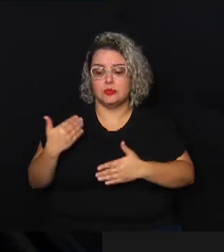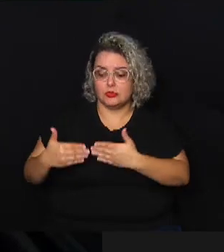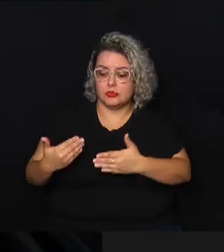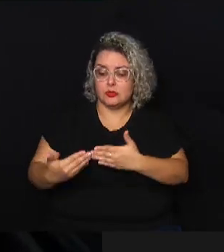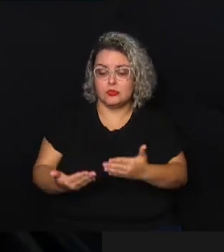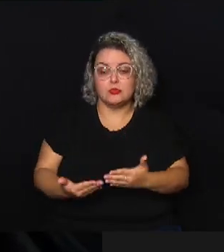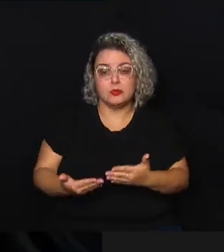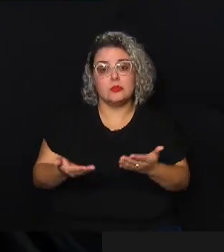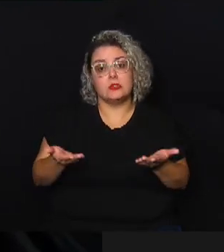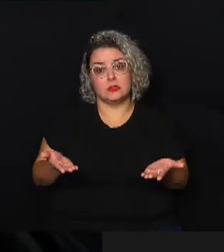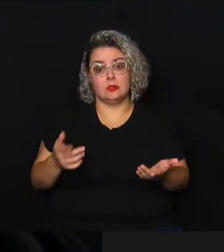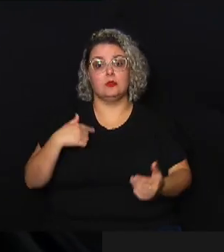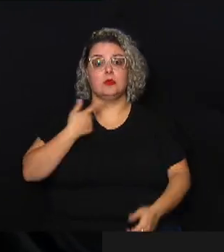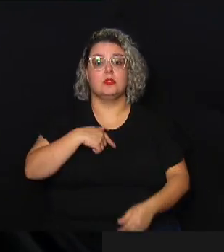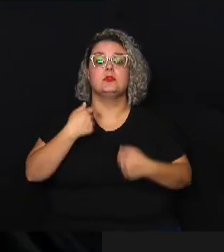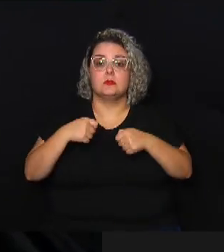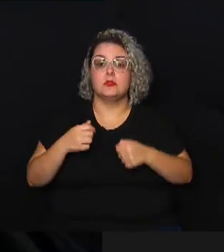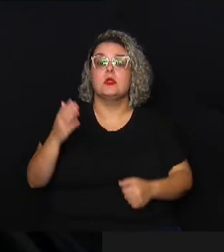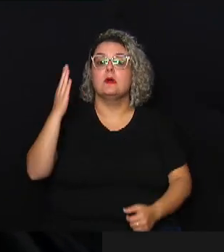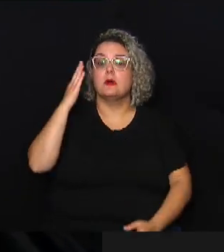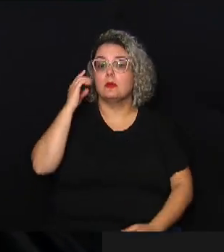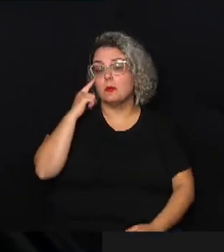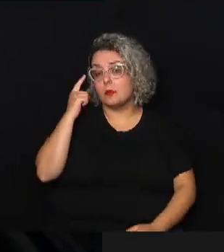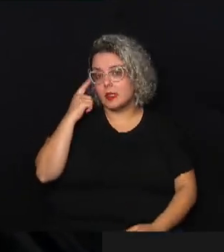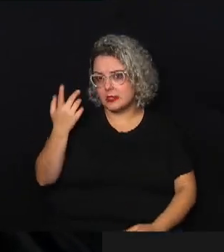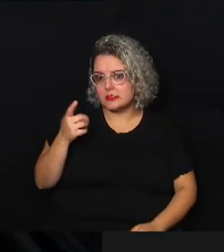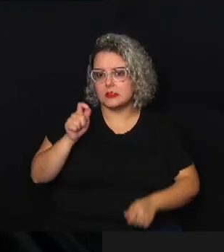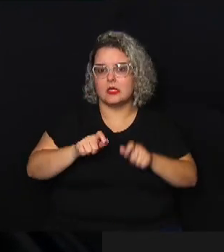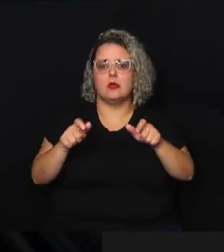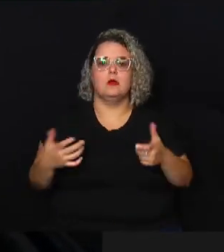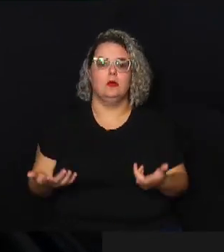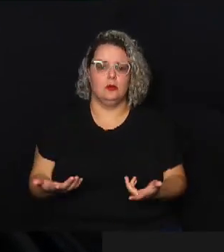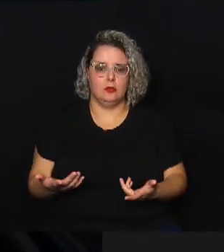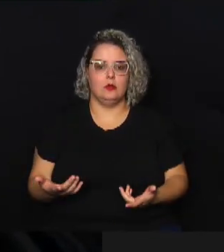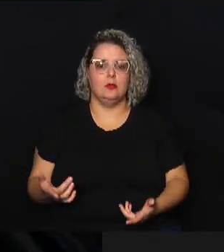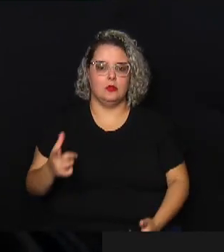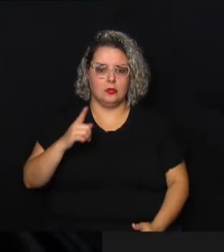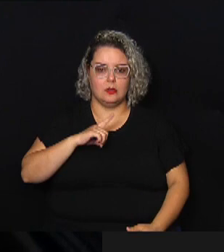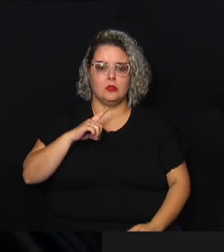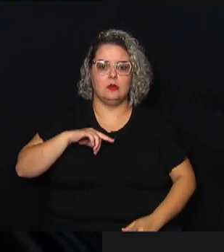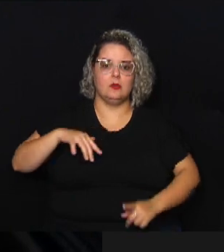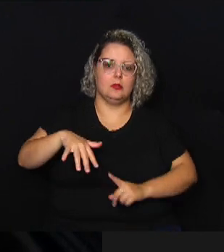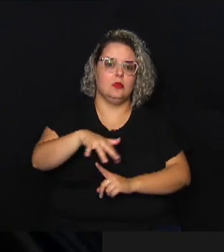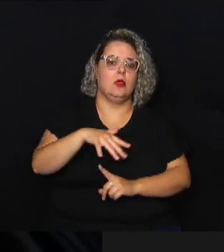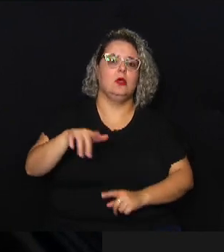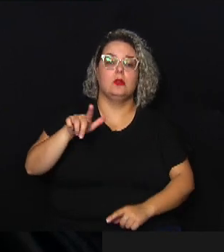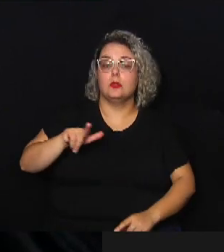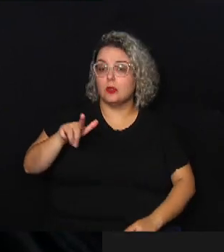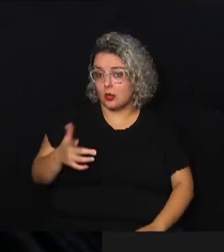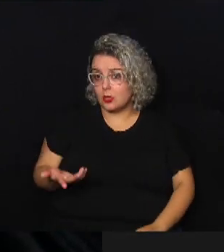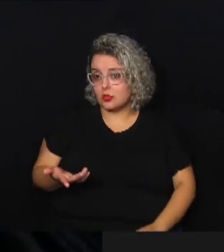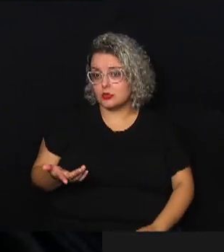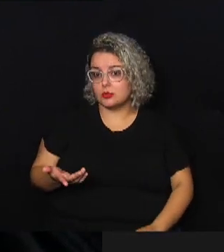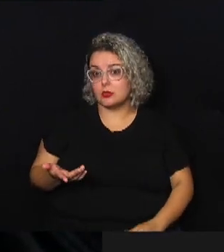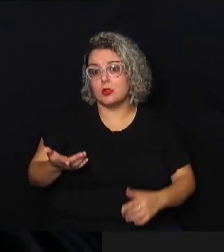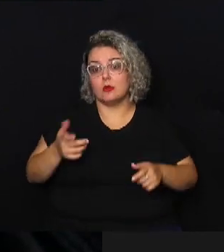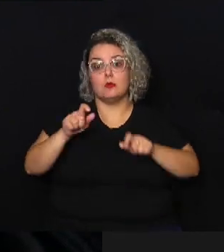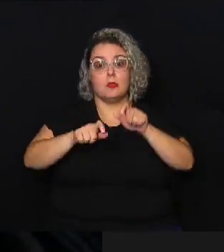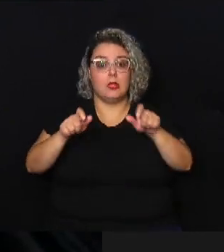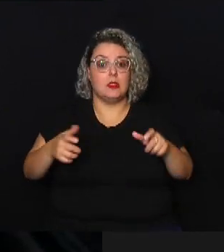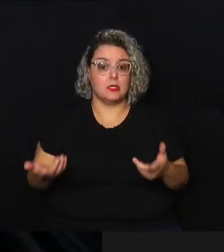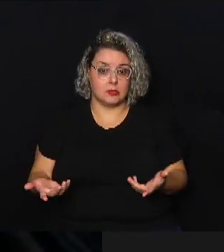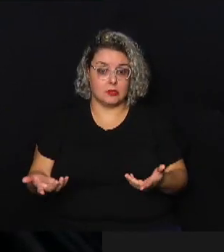então nós precisamos pensar nas pessoas a gente tem o meio ambiente evidentemente mas as pessoas